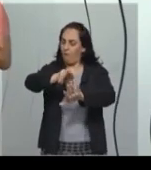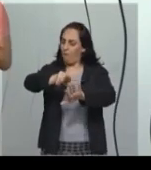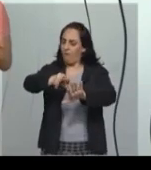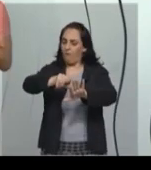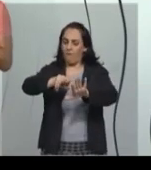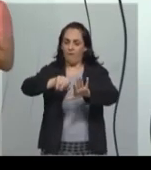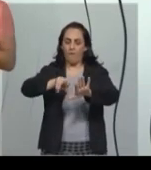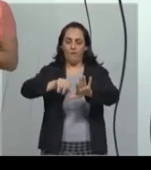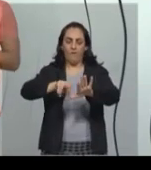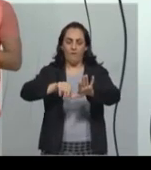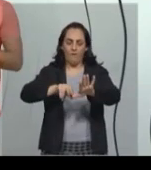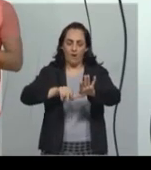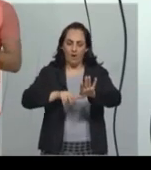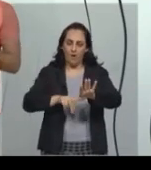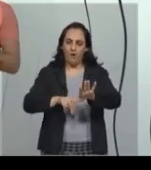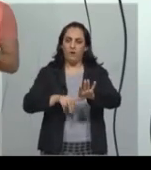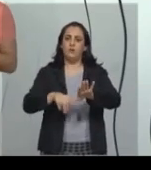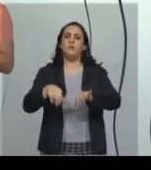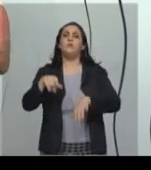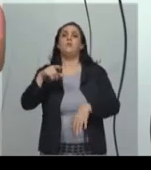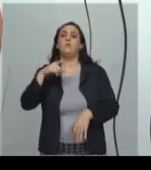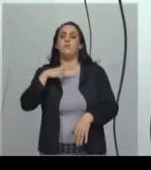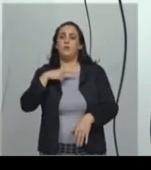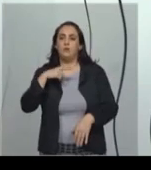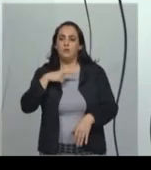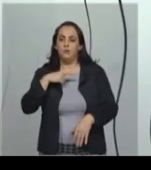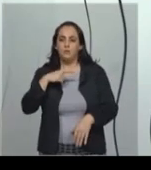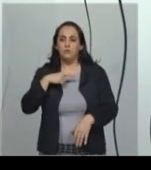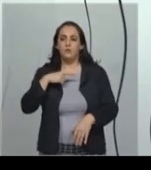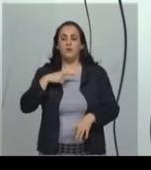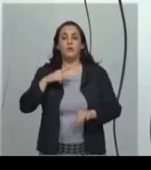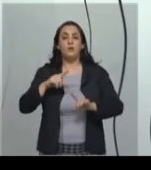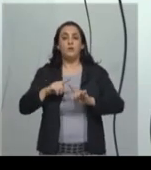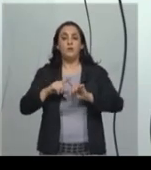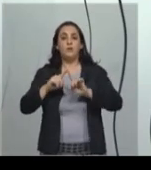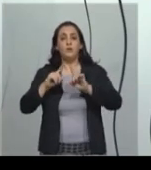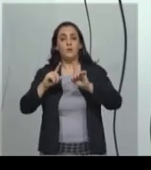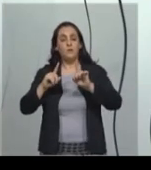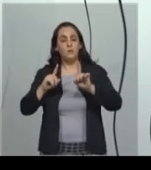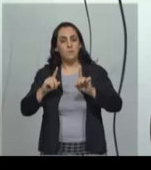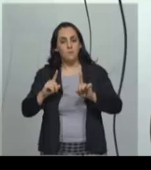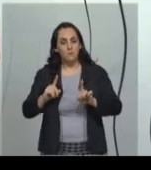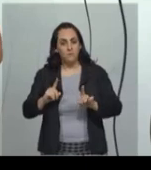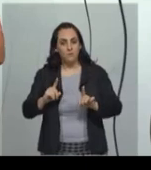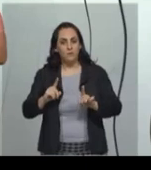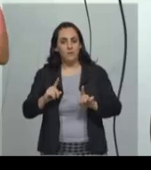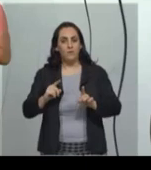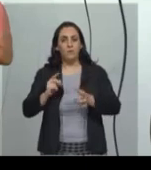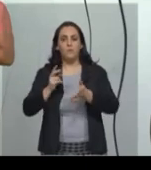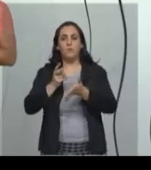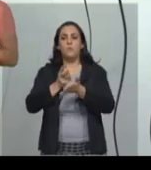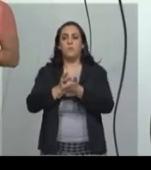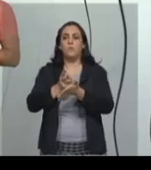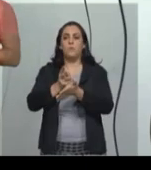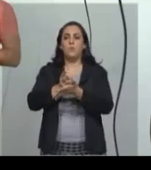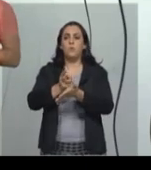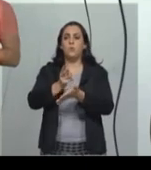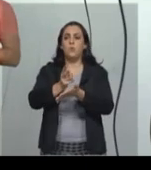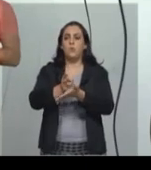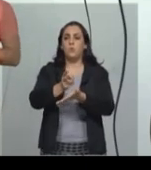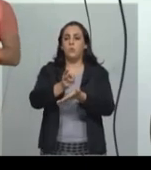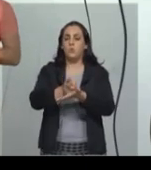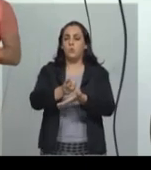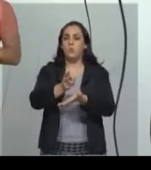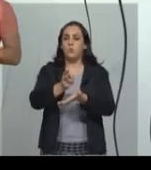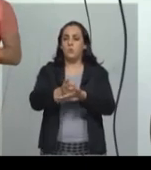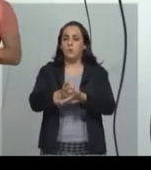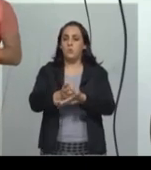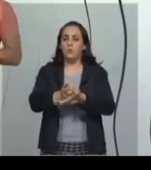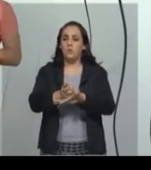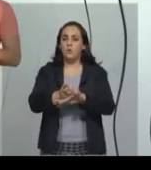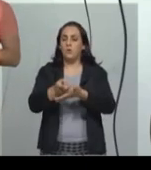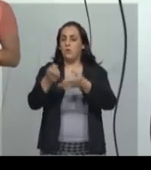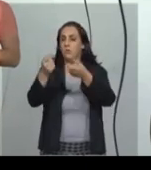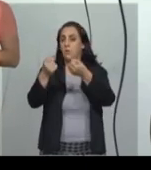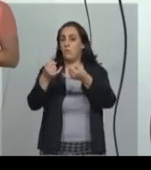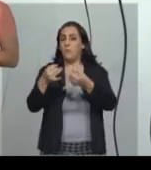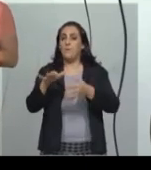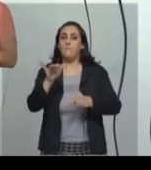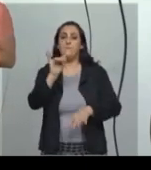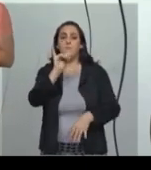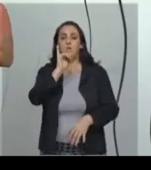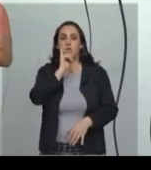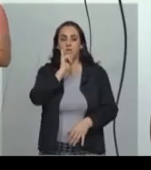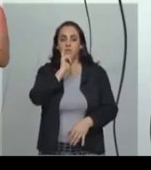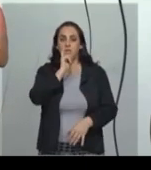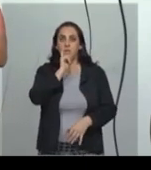com distritos, mas a gente vai aqui continuar falando. Por exemplo,